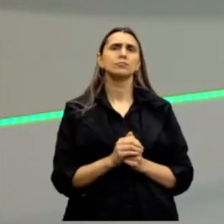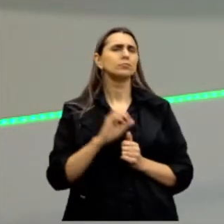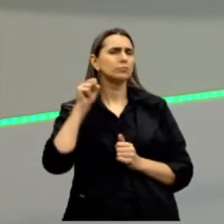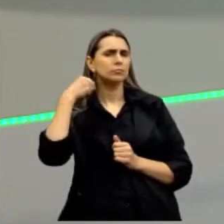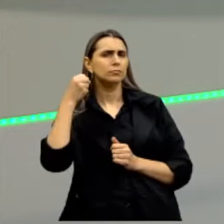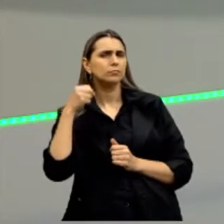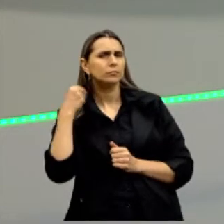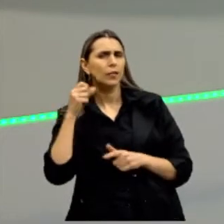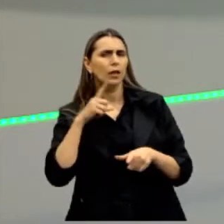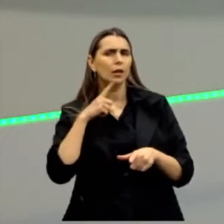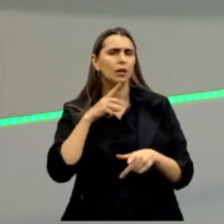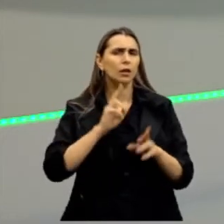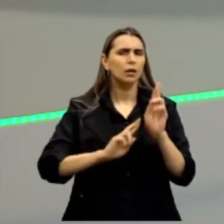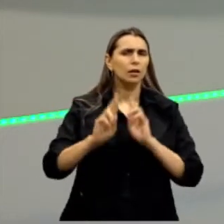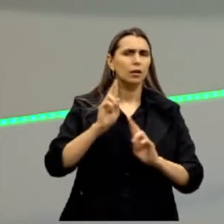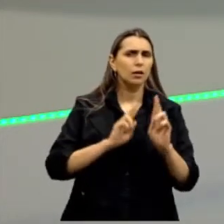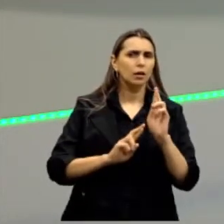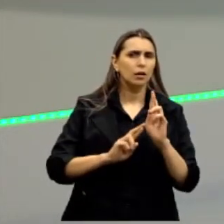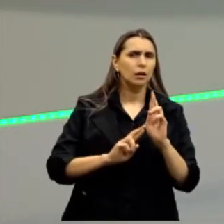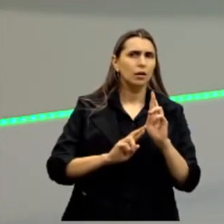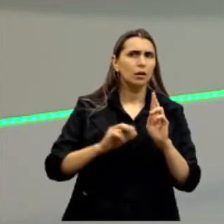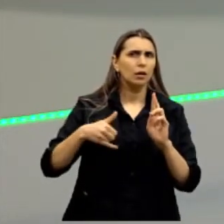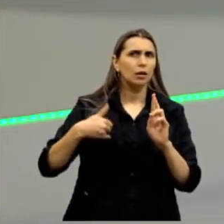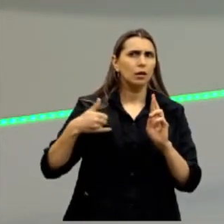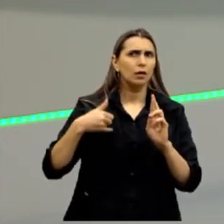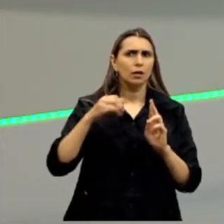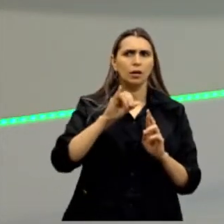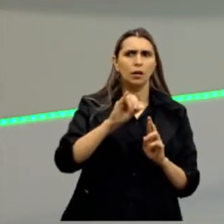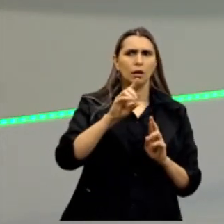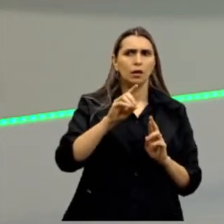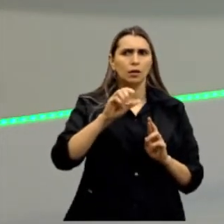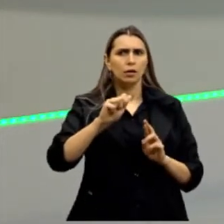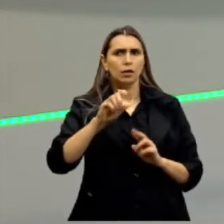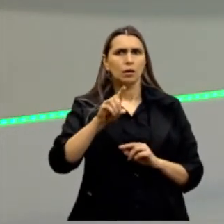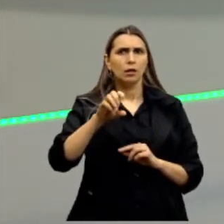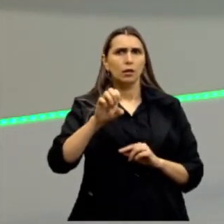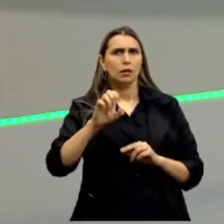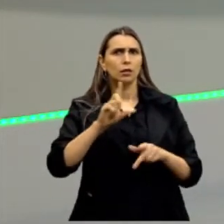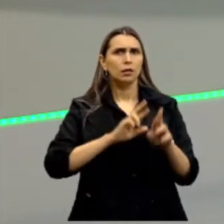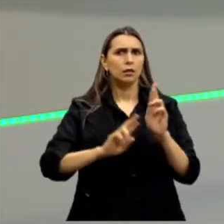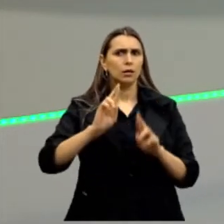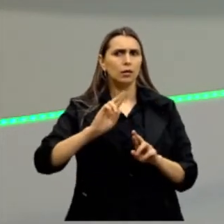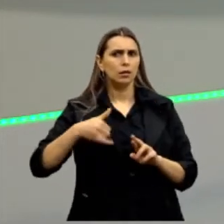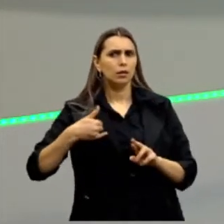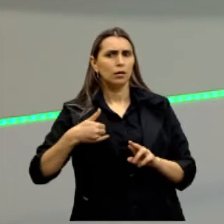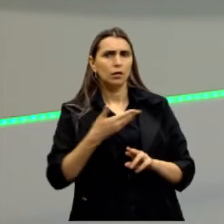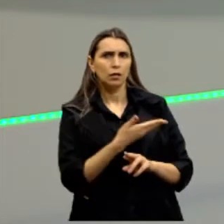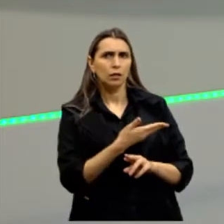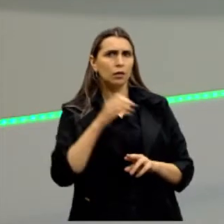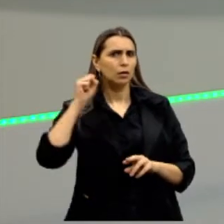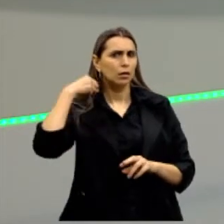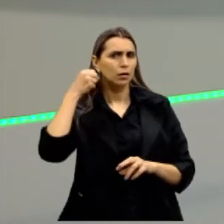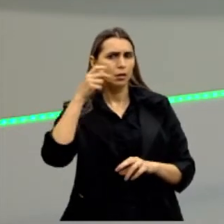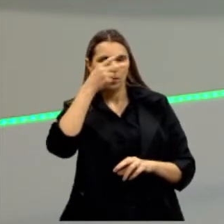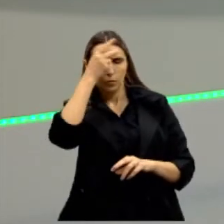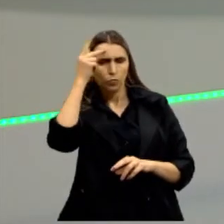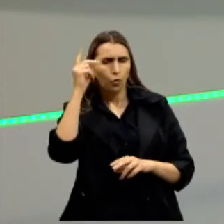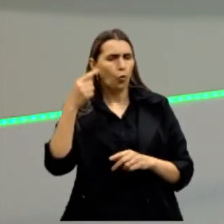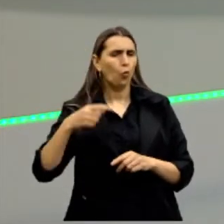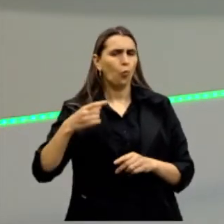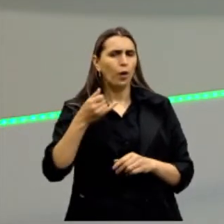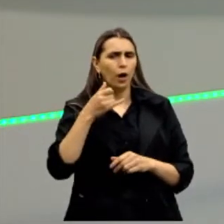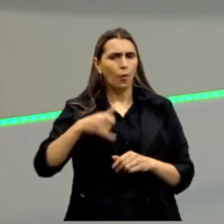Senador tem a ver com a palavra idade, então a palavra senador tem a ver com idade, ou só uma pessoa com uma certa